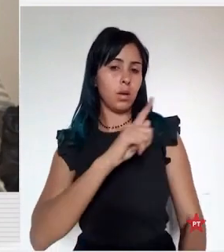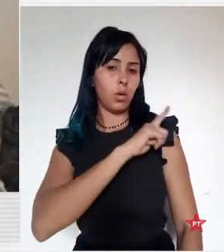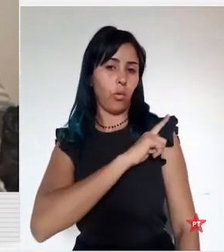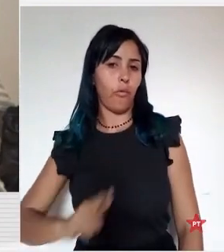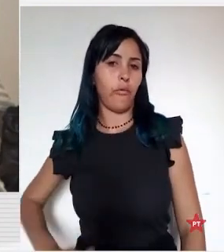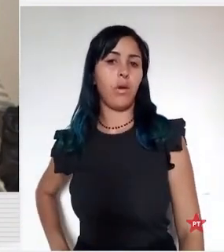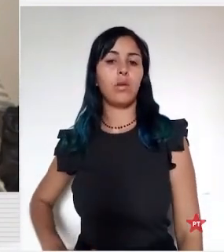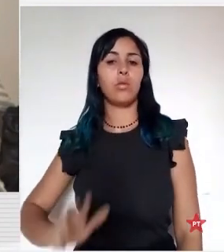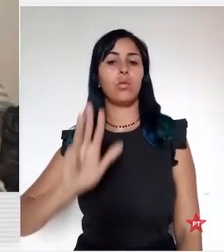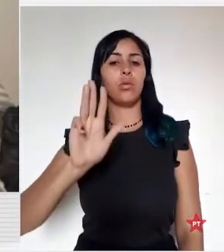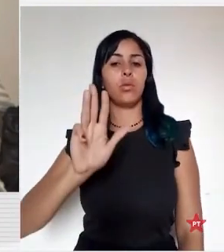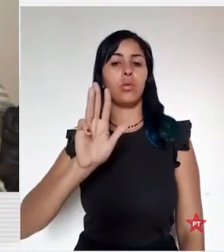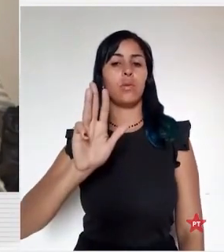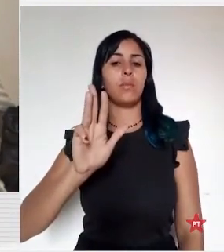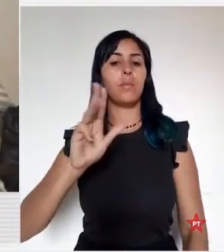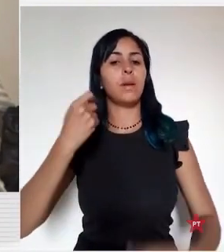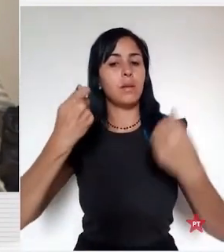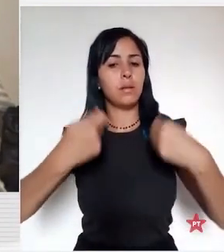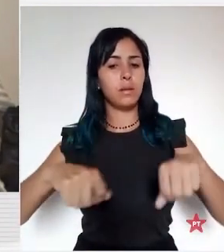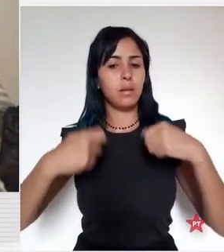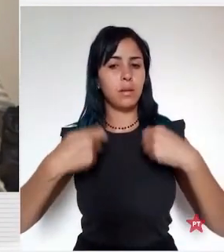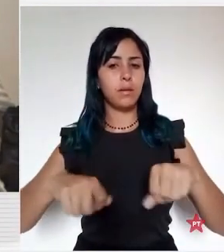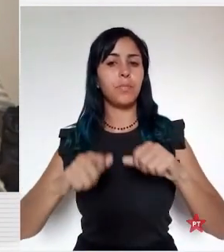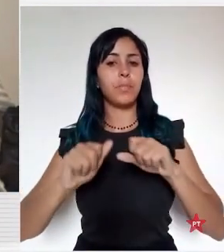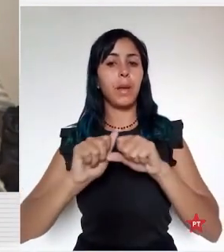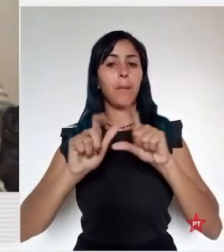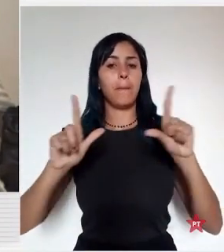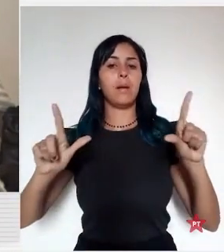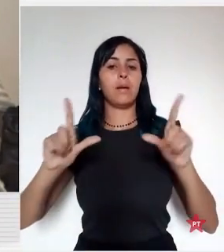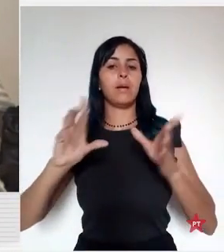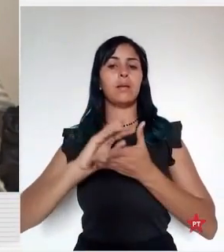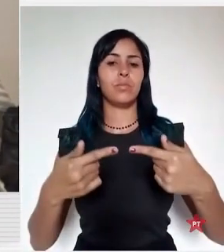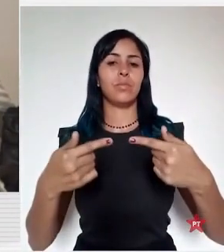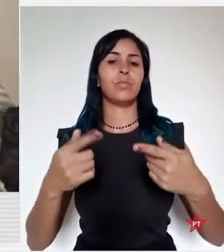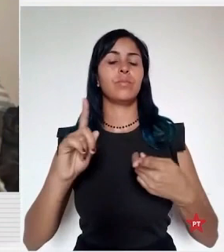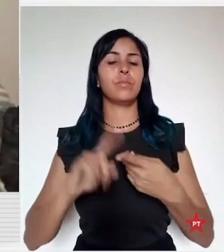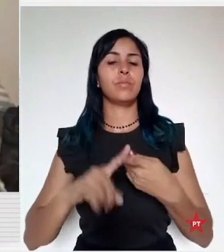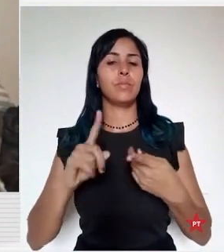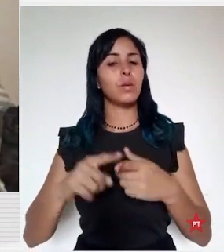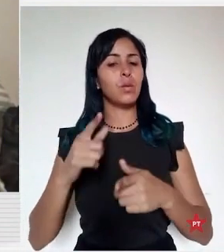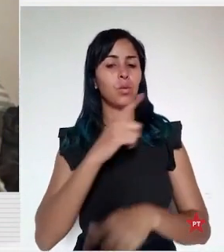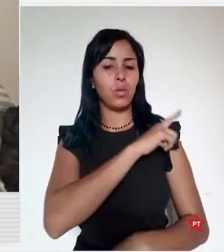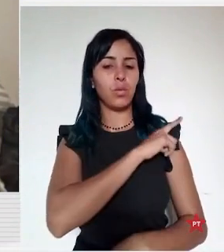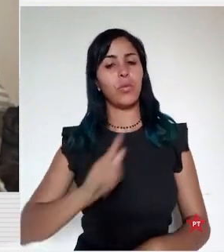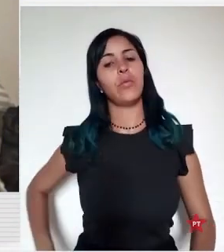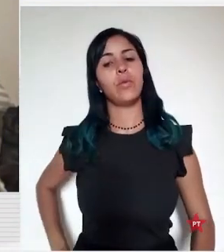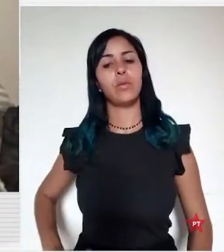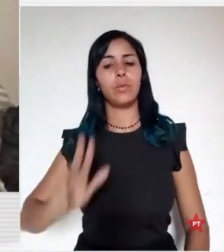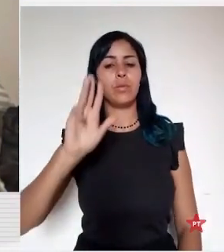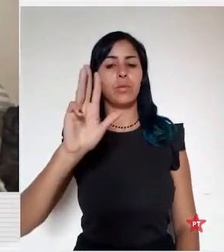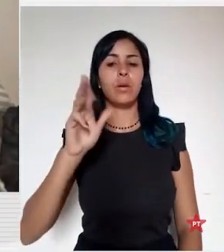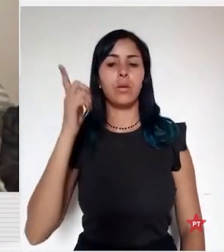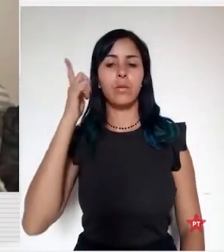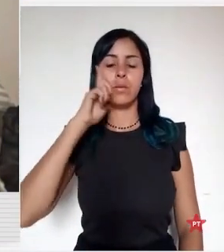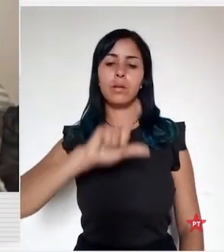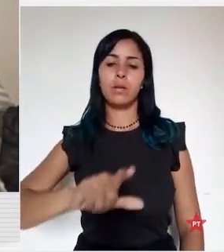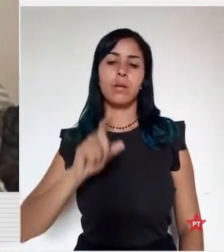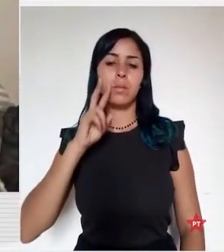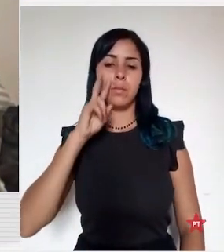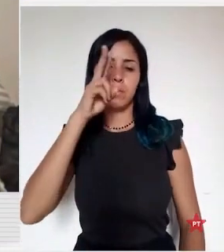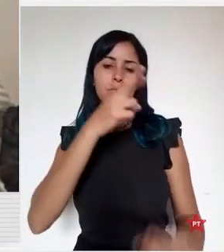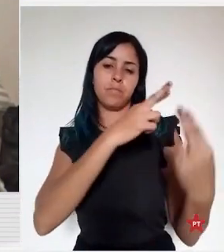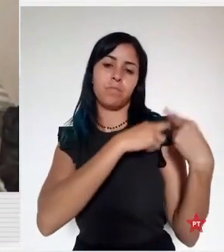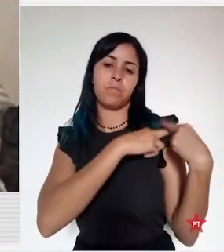restabelecer e ampliar o financiamento da educação. É fortalecer o papel do Estado no atendimento à